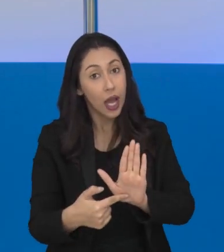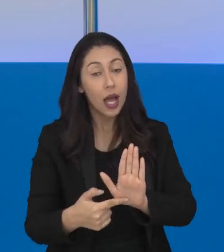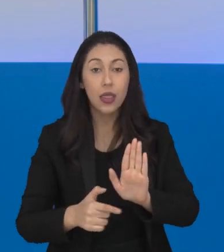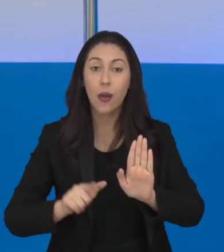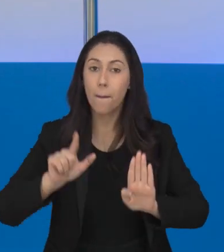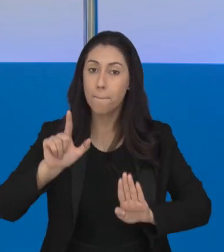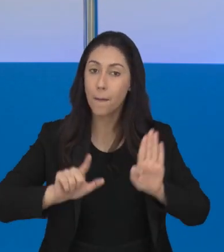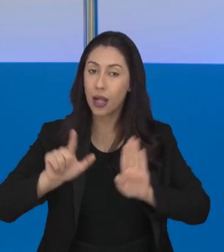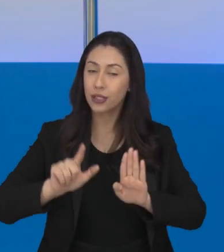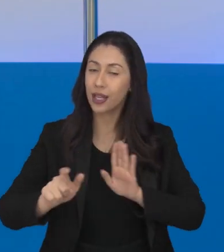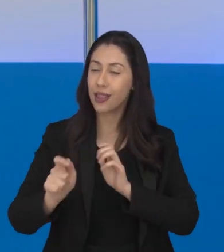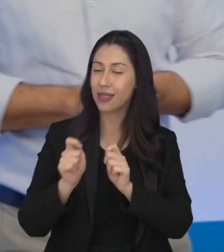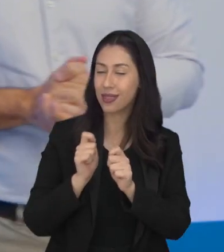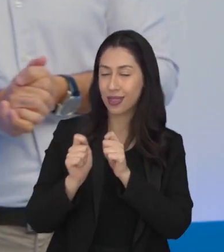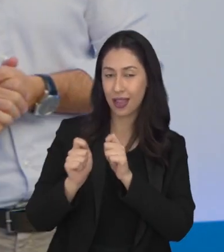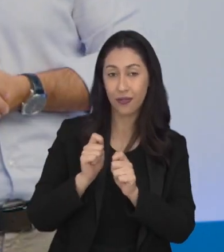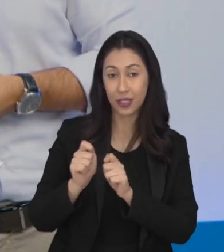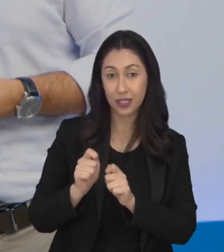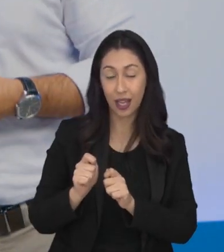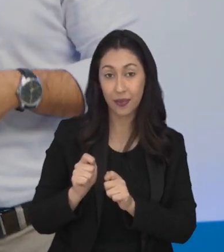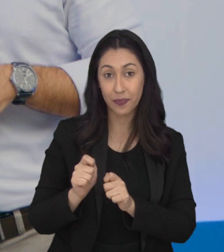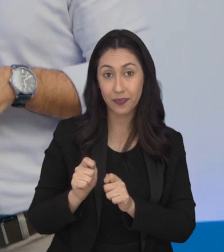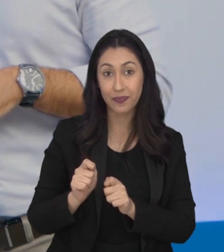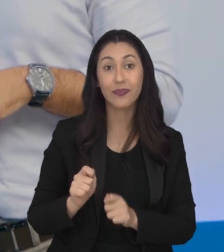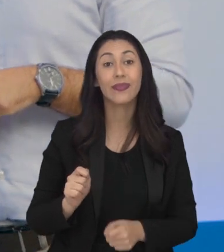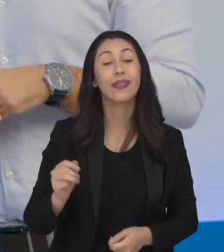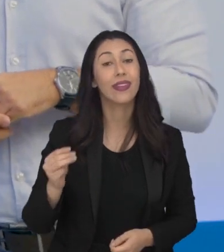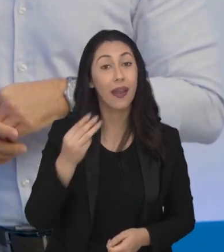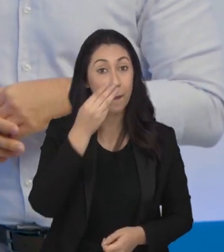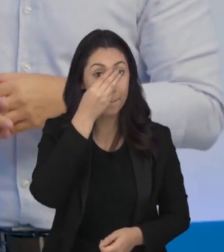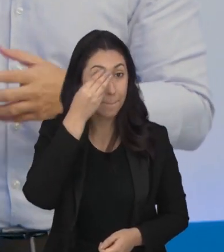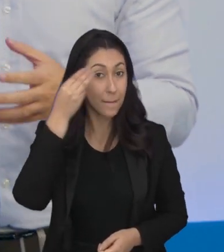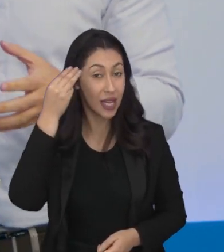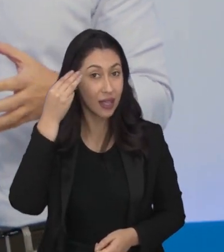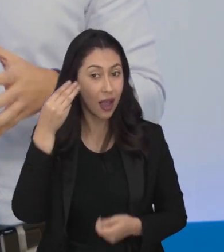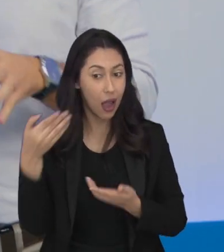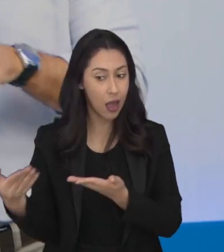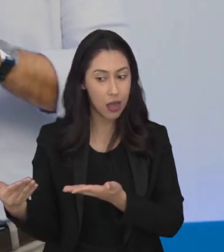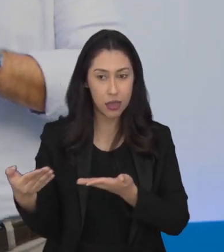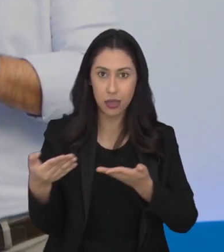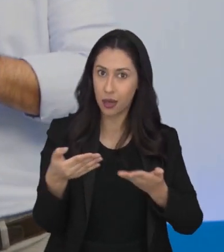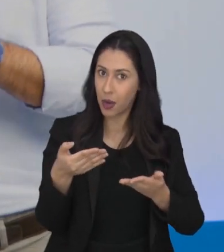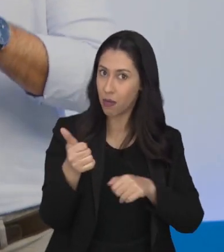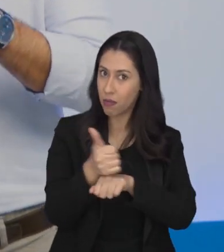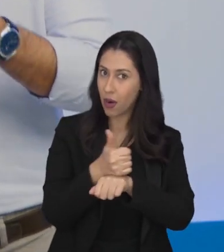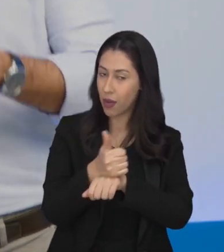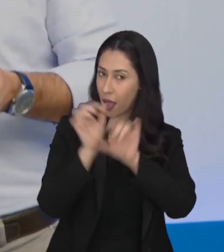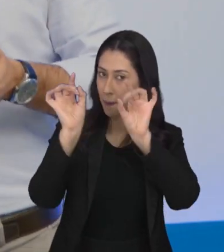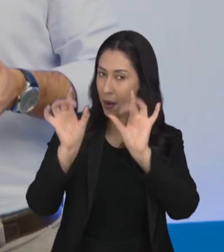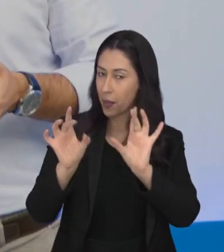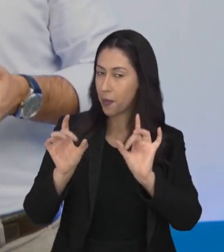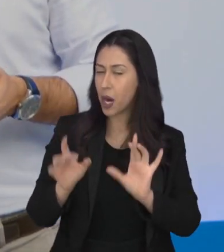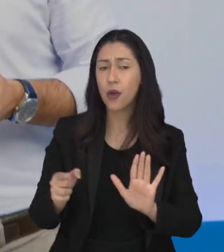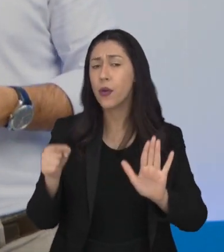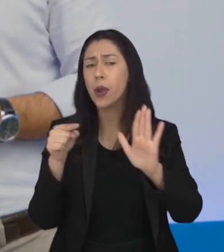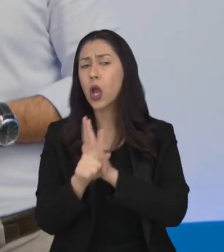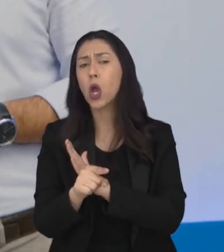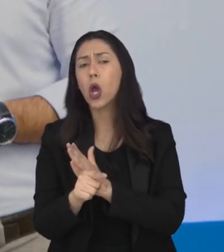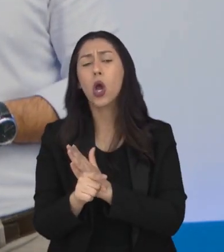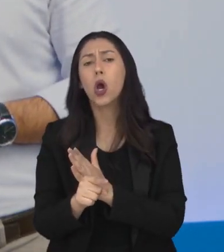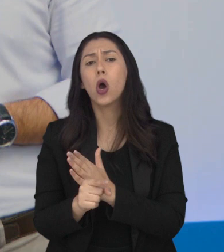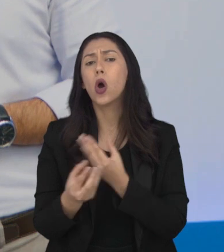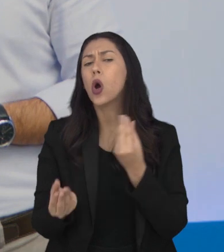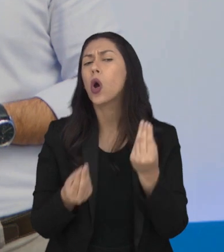no quadro Boletim Entrevista. A Marina Lima recebeu uma especialista e foi apurar para a gente como o abandono dos